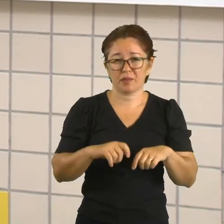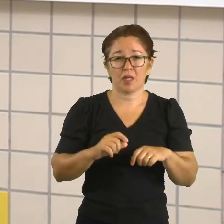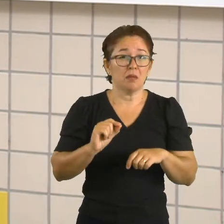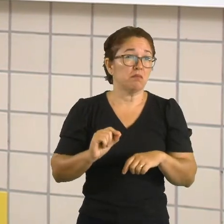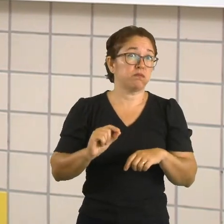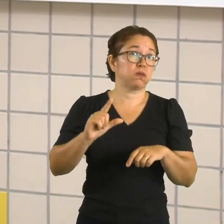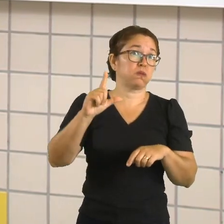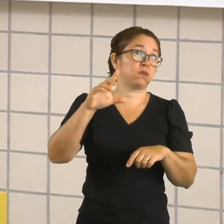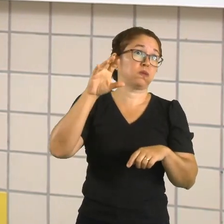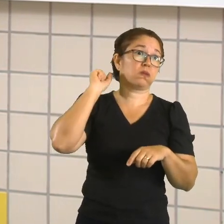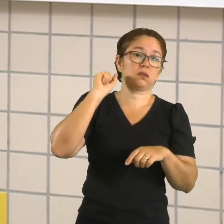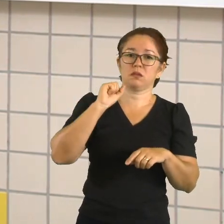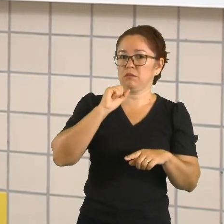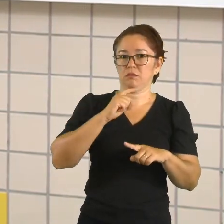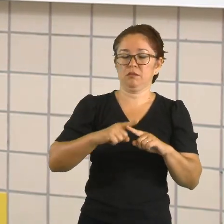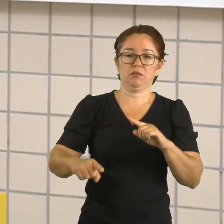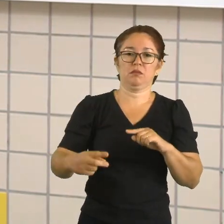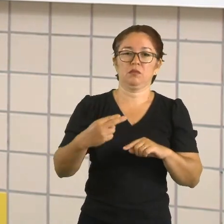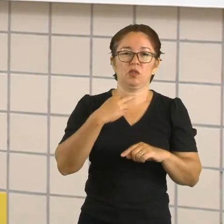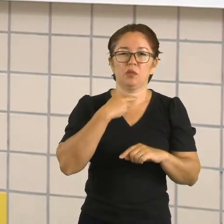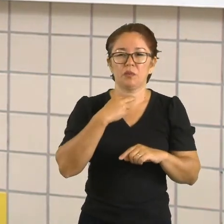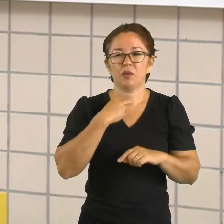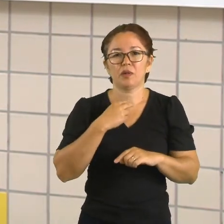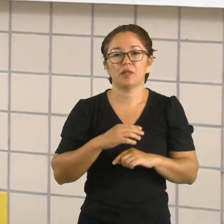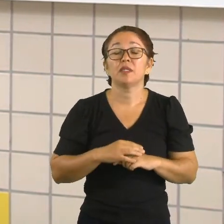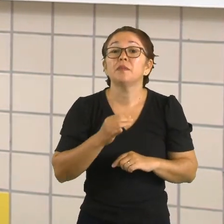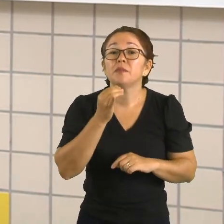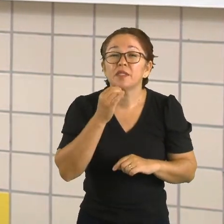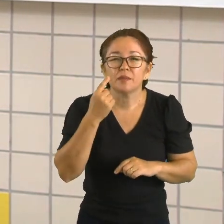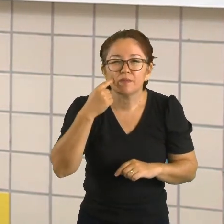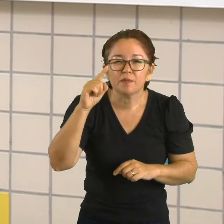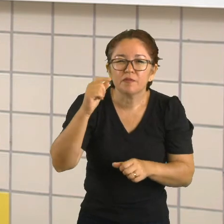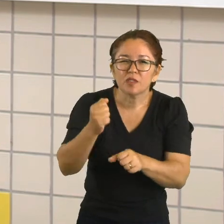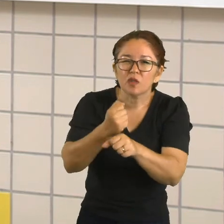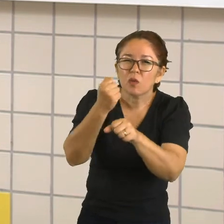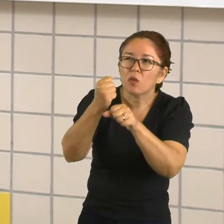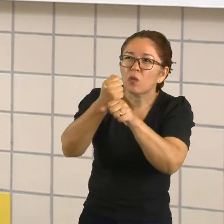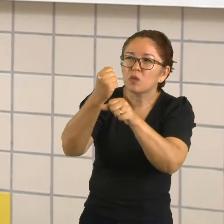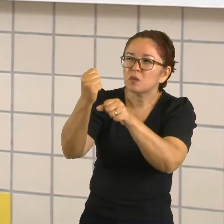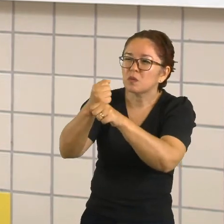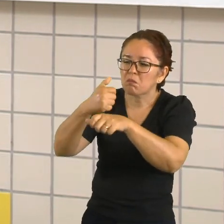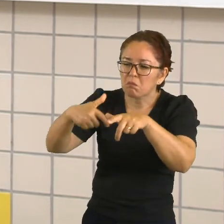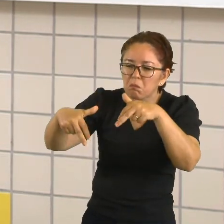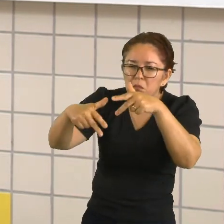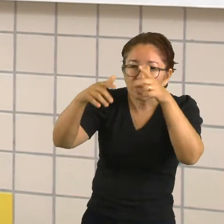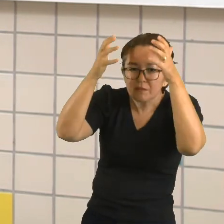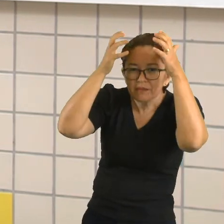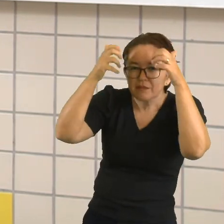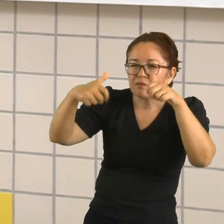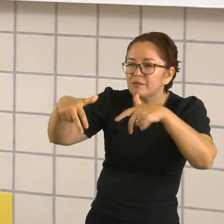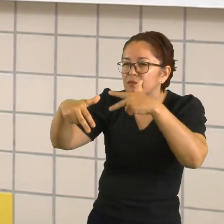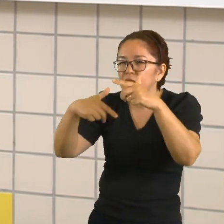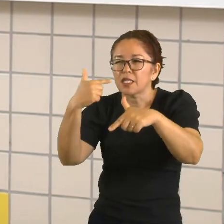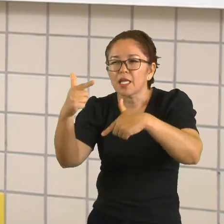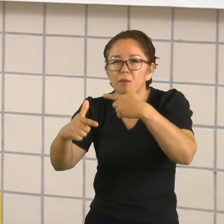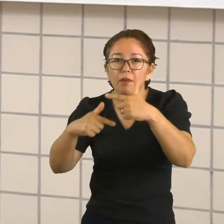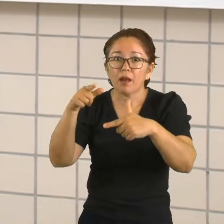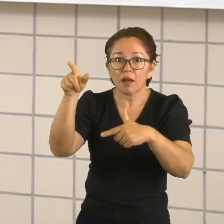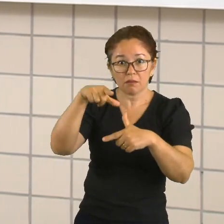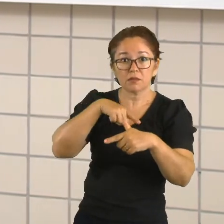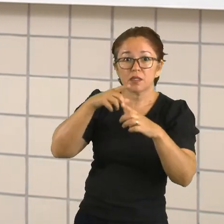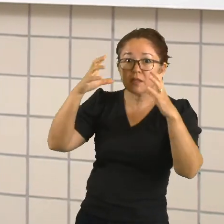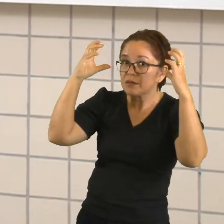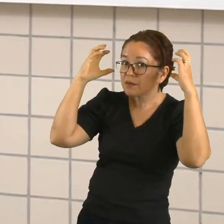Por isso que a gente passa através de construções aí, viu, pessoal com protetor auditivo. Nós podemos escutar até